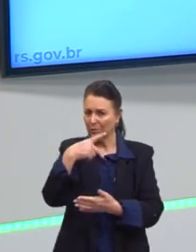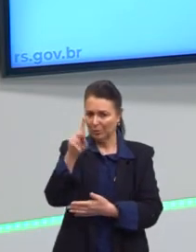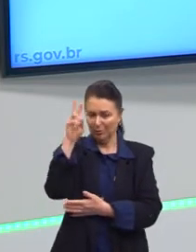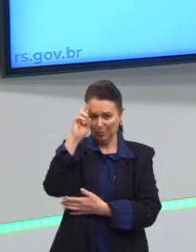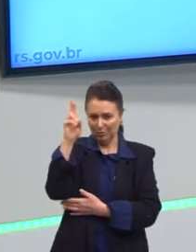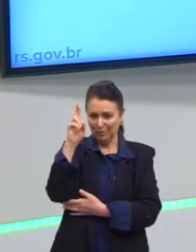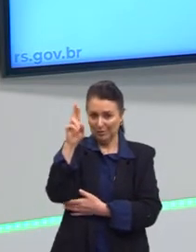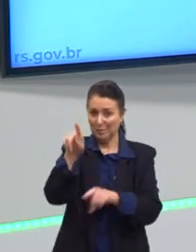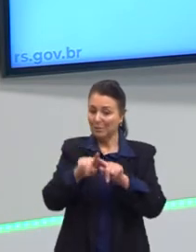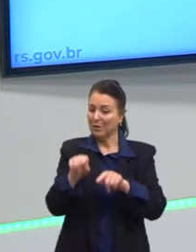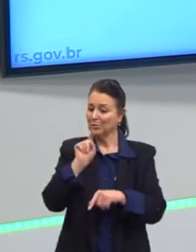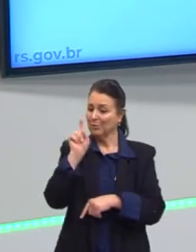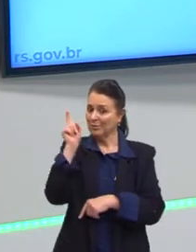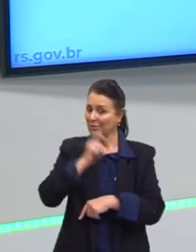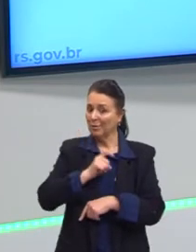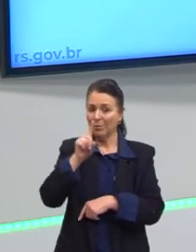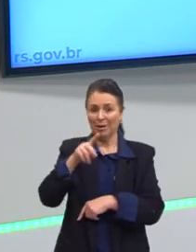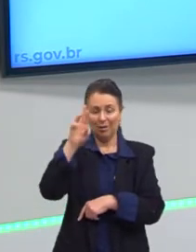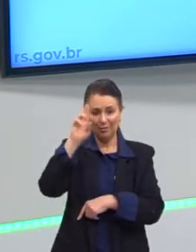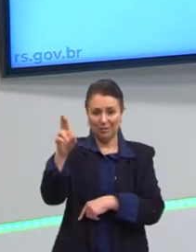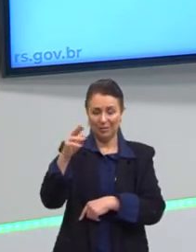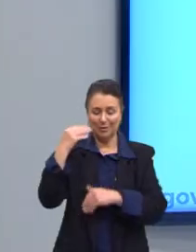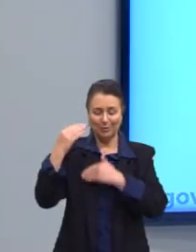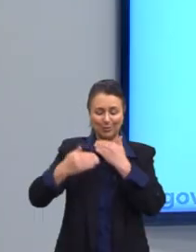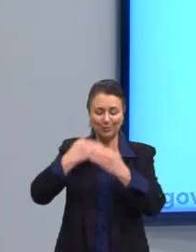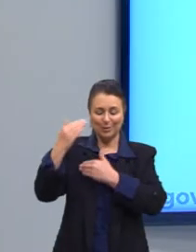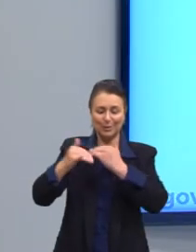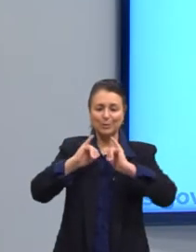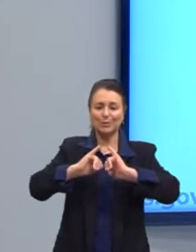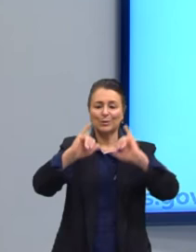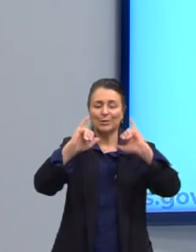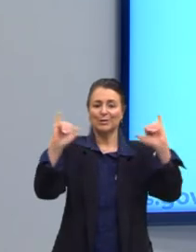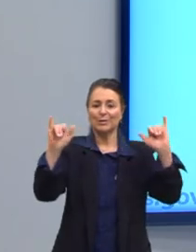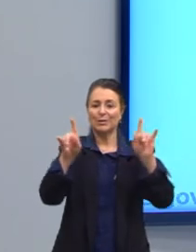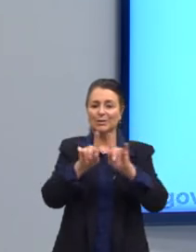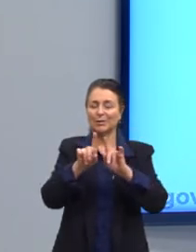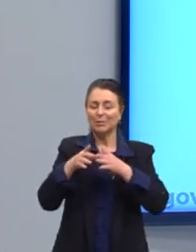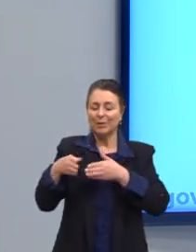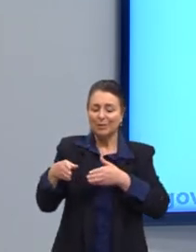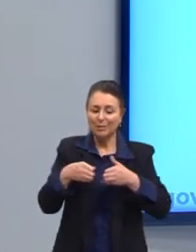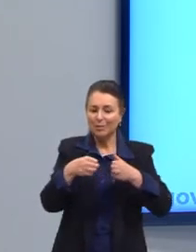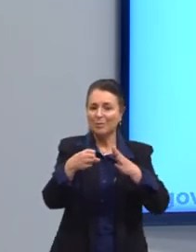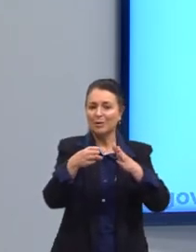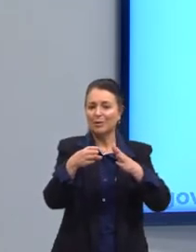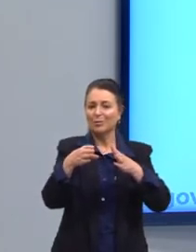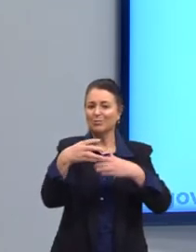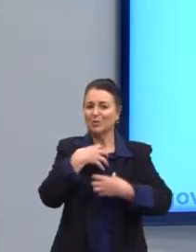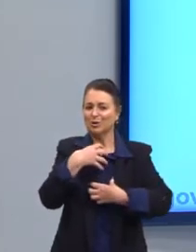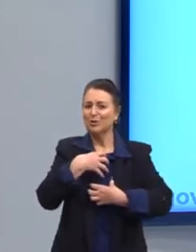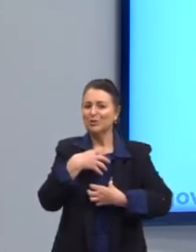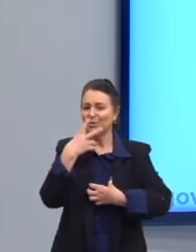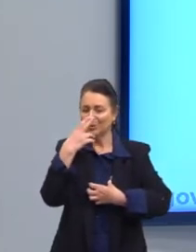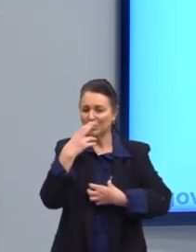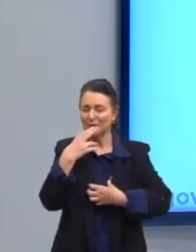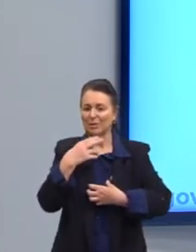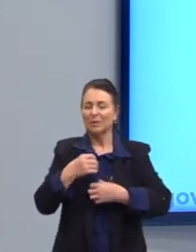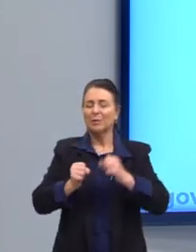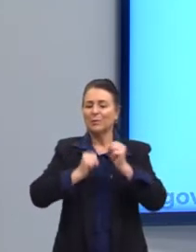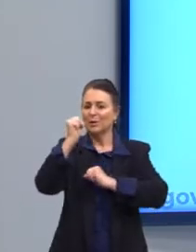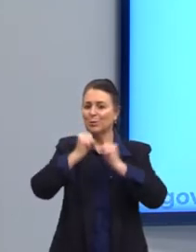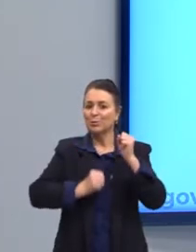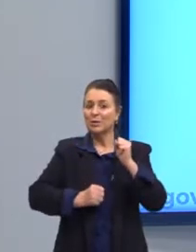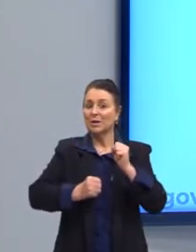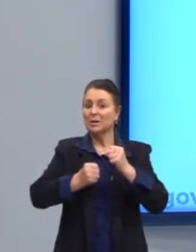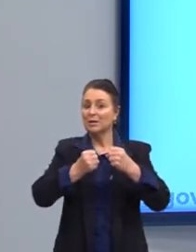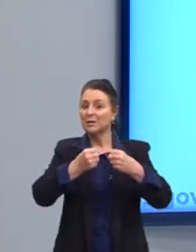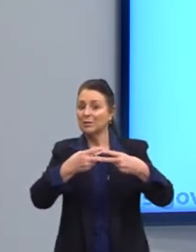esse processo da publicidade também caminha nesse sentido, né? E a indústria dos bens simbólicos, né? E aqui